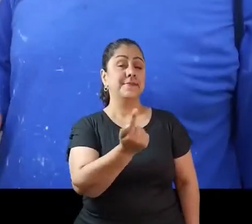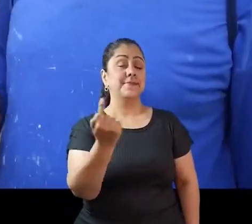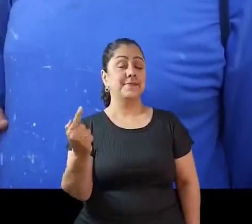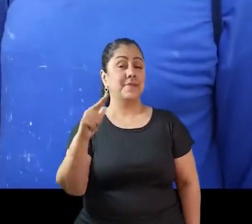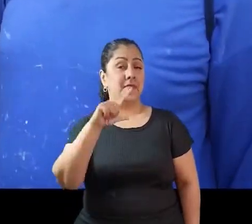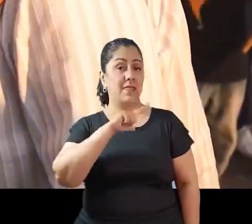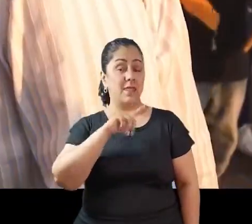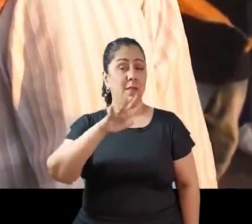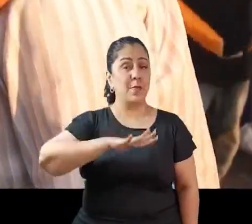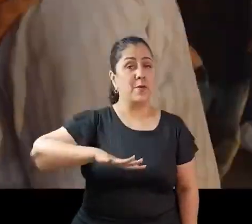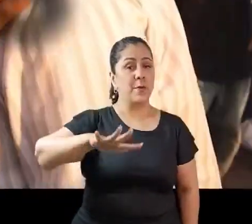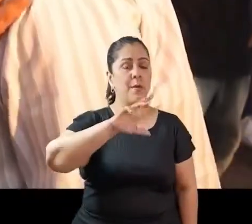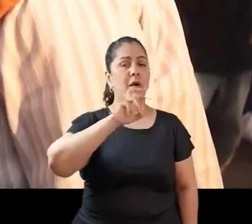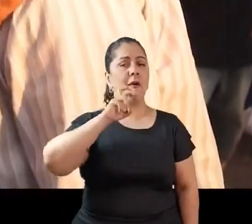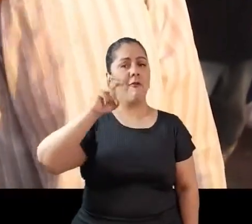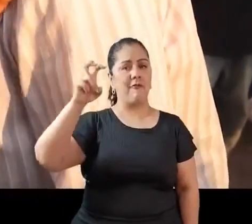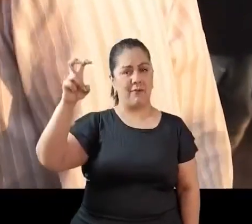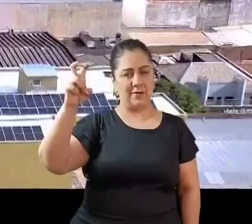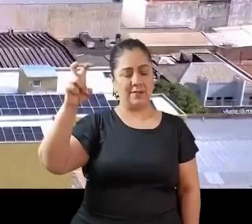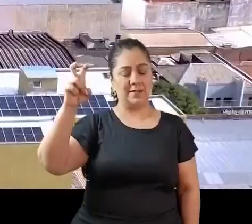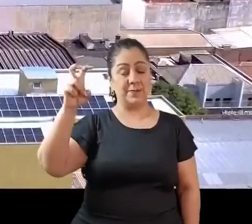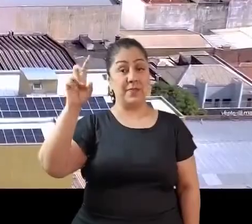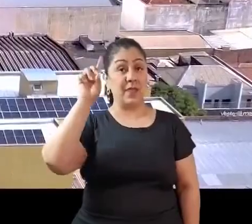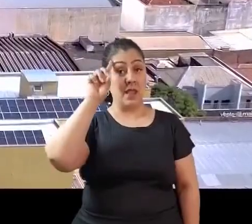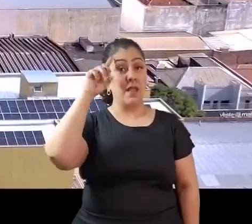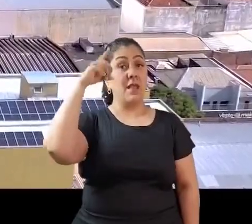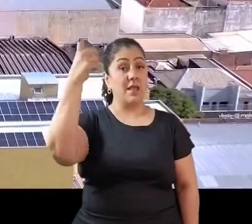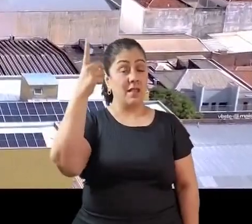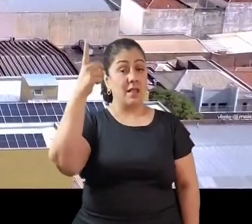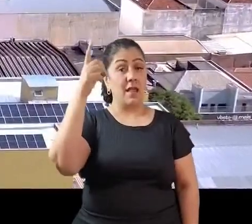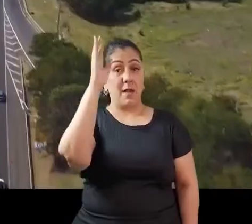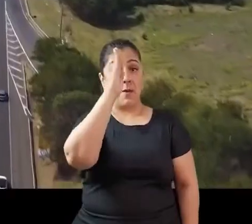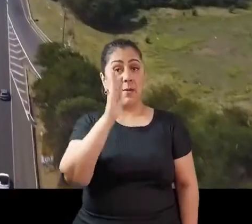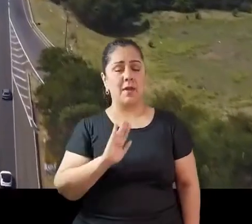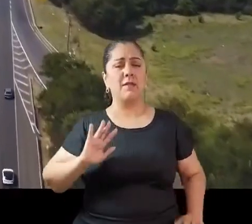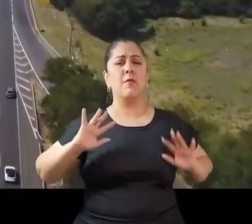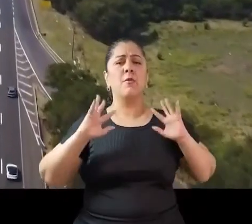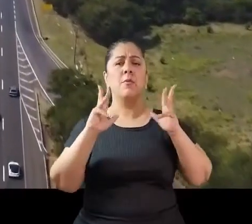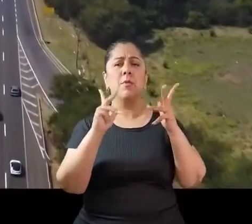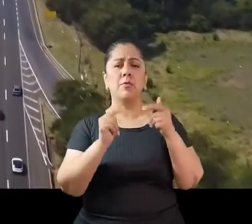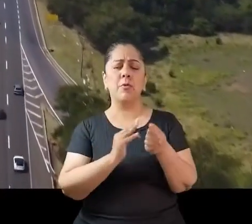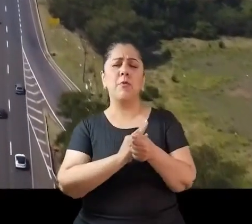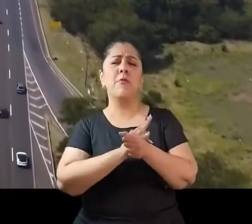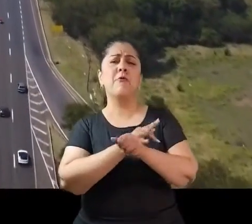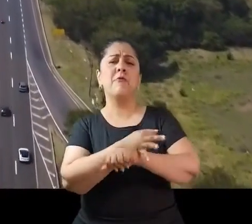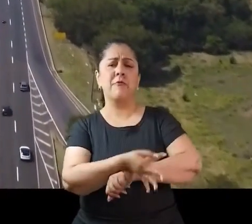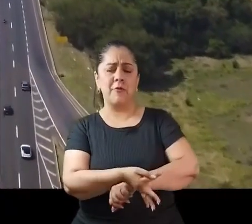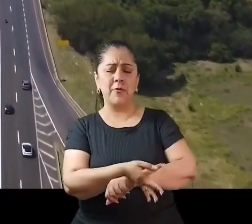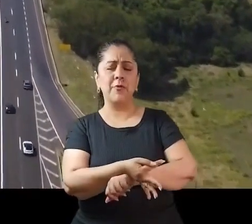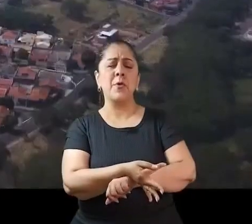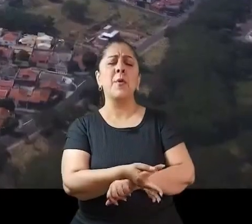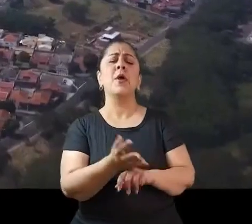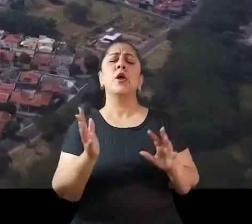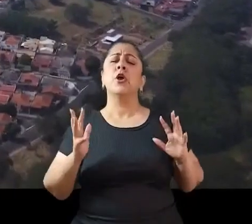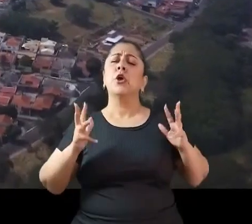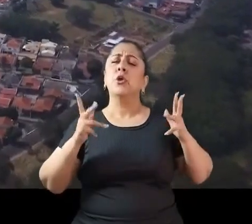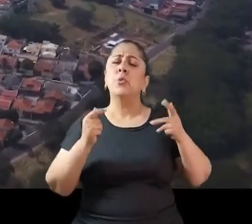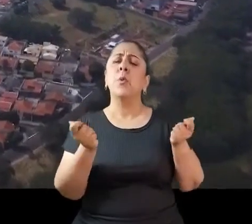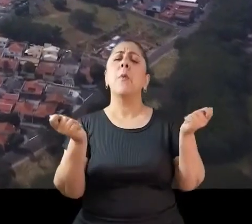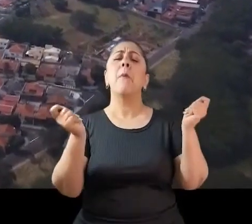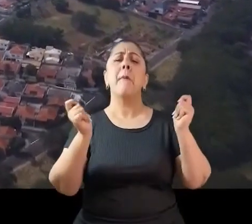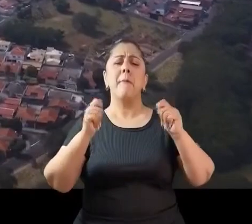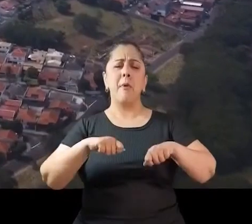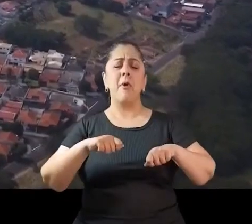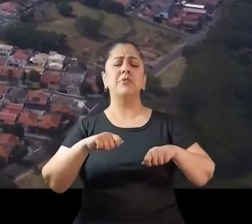seu espaço e voz. A ideia de um Brasil para todos envolve esforços para garantir que todos os cidadãos,